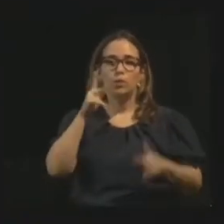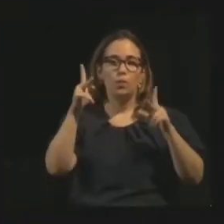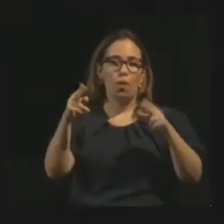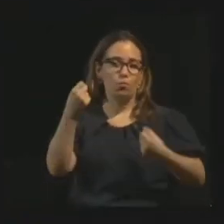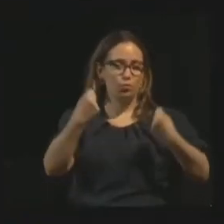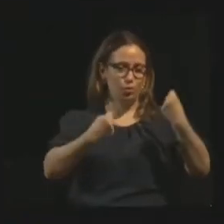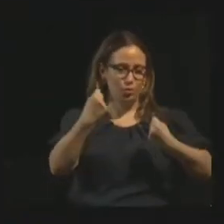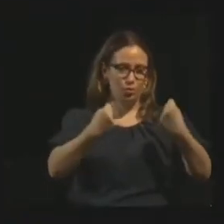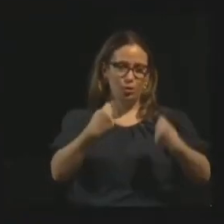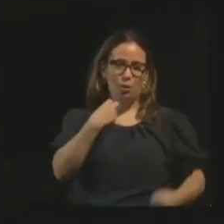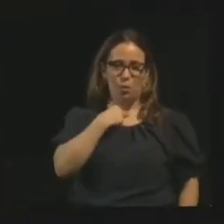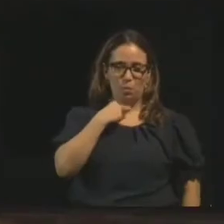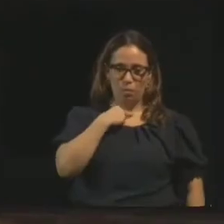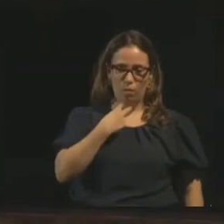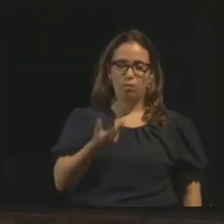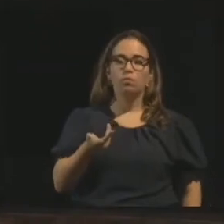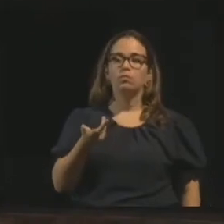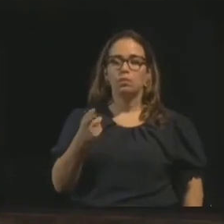avançada.